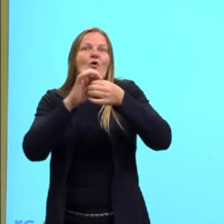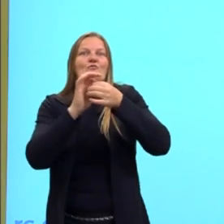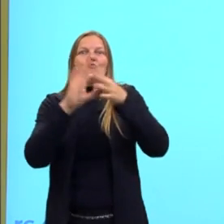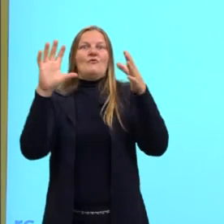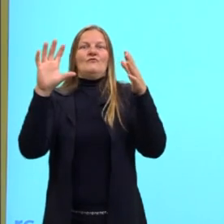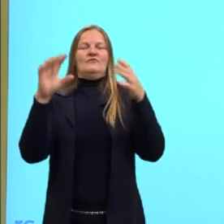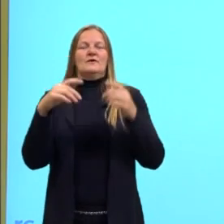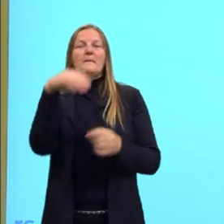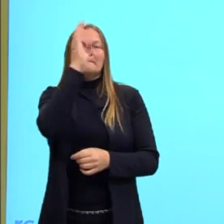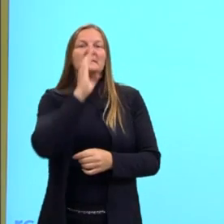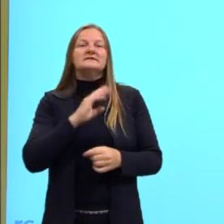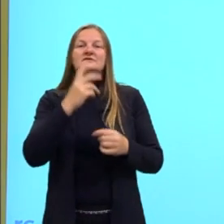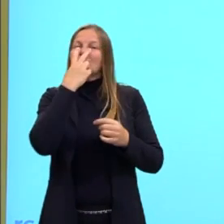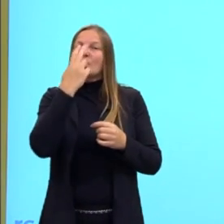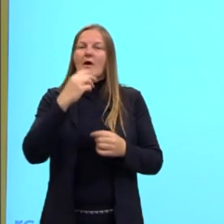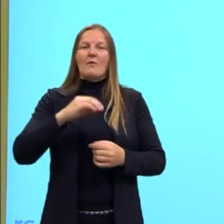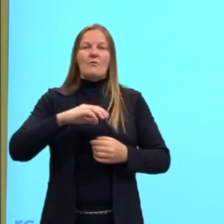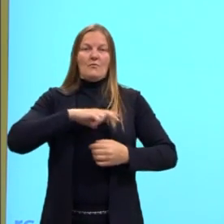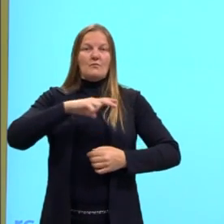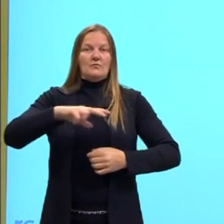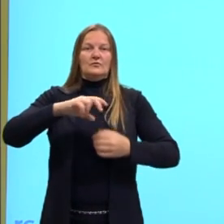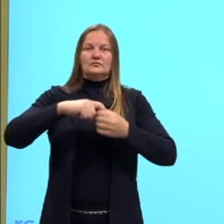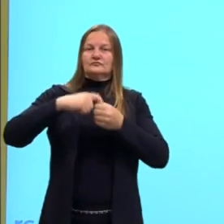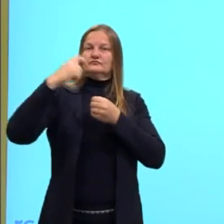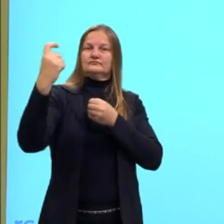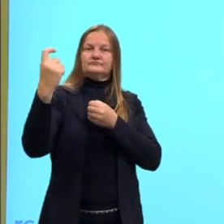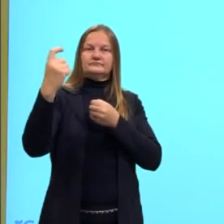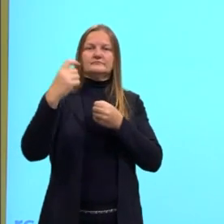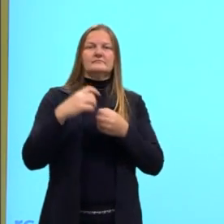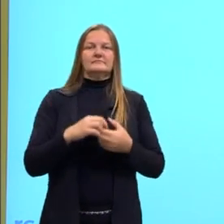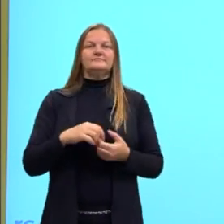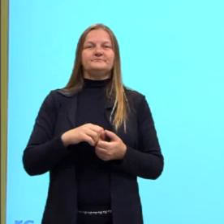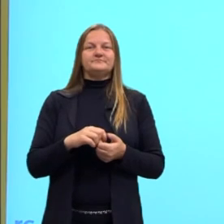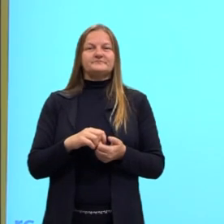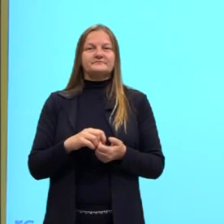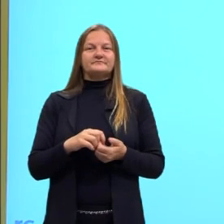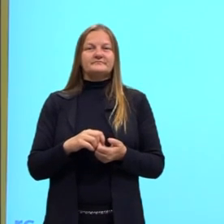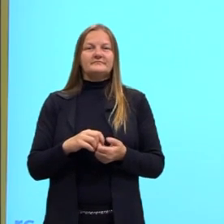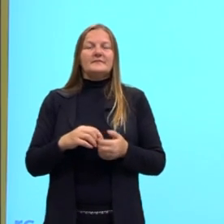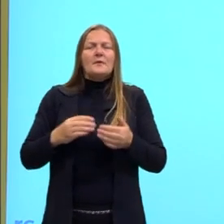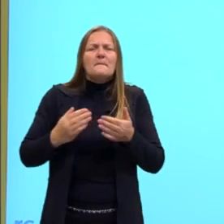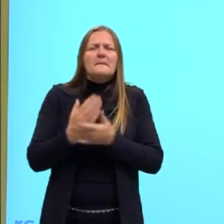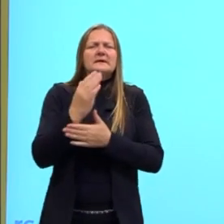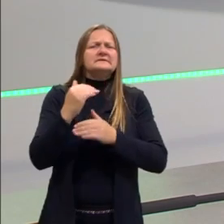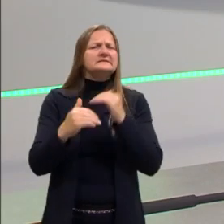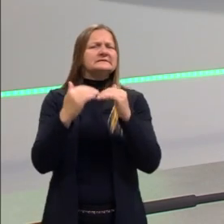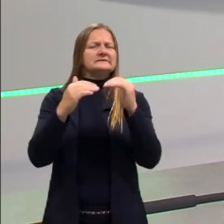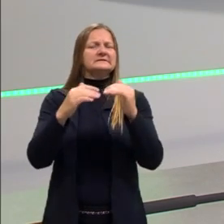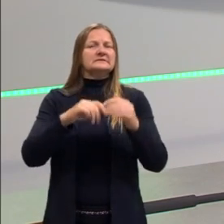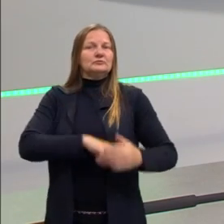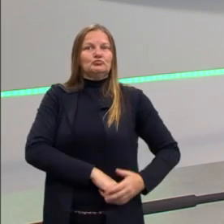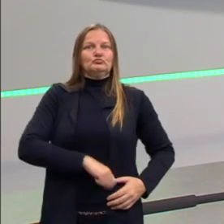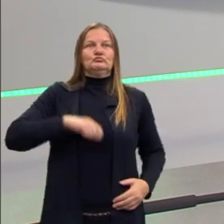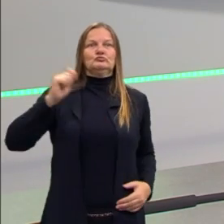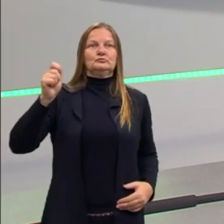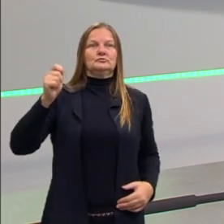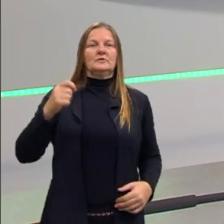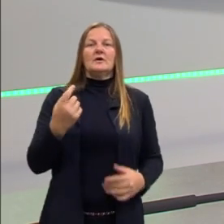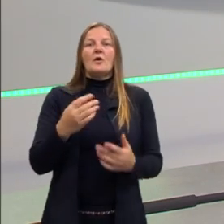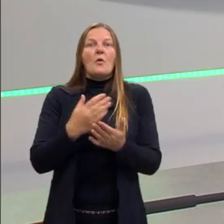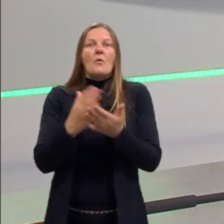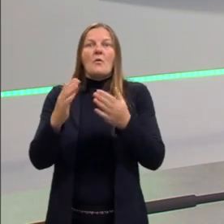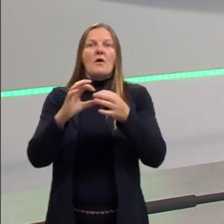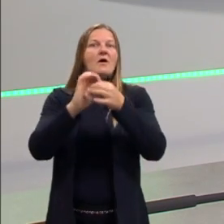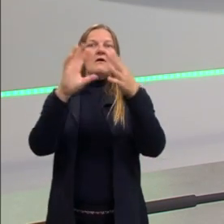Quando o Brasil, fazendo uma analogia, quando o Brasil passa pelo processo de independência, não quer dizer que o Brasil